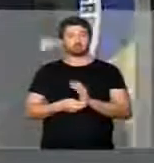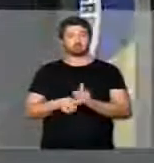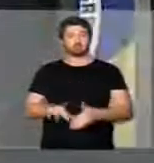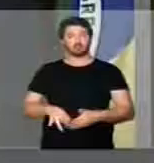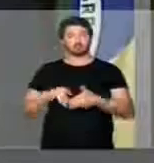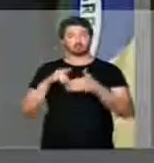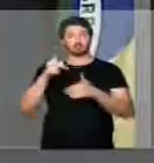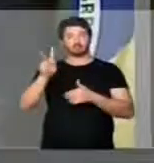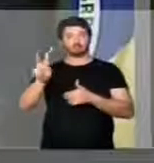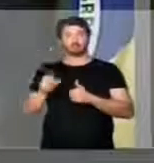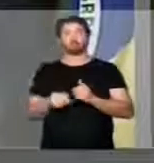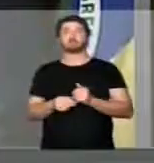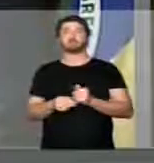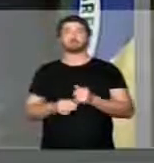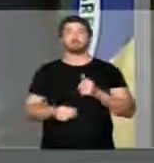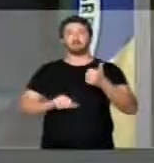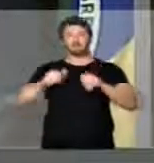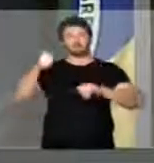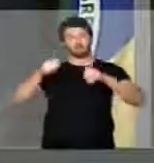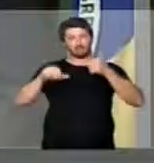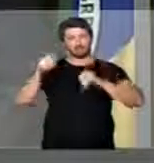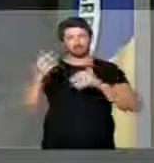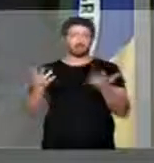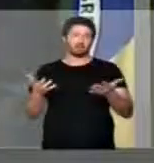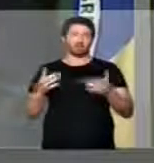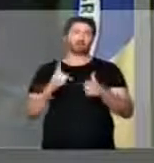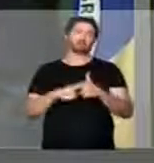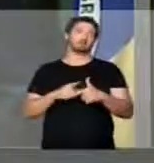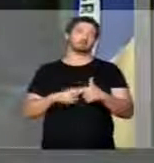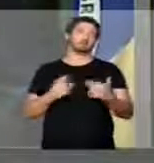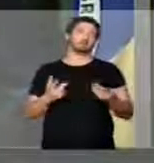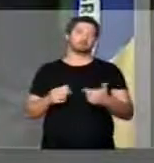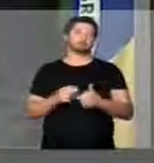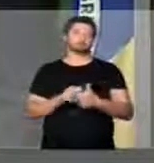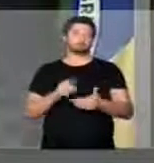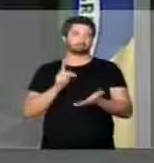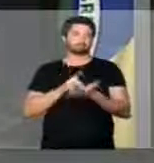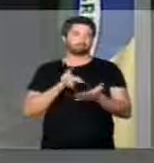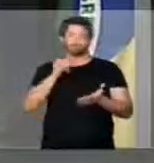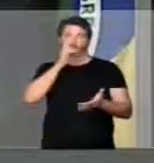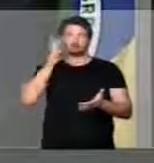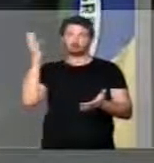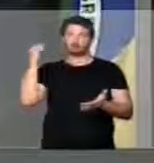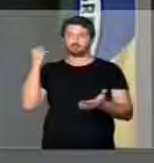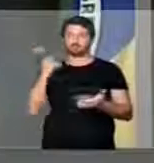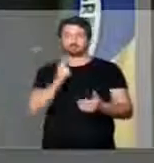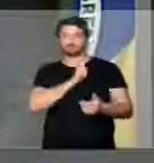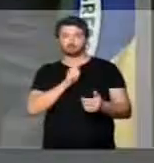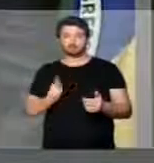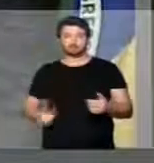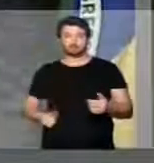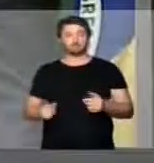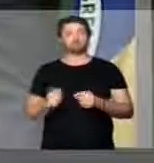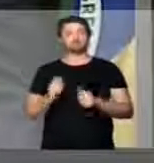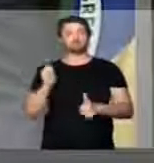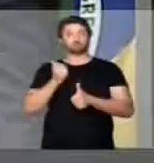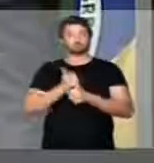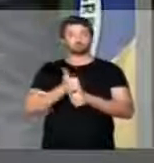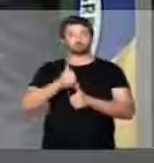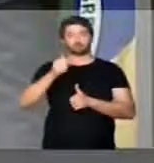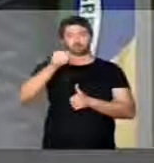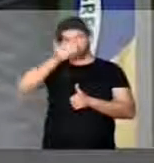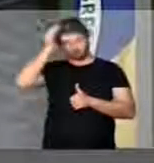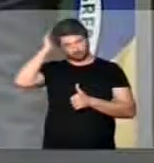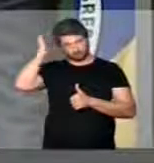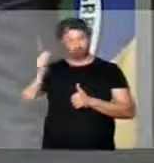para uma análise, já que no último domingo o governo interino do presidente